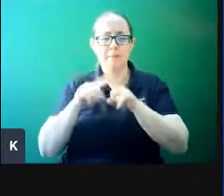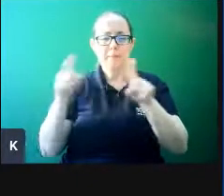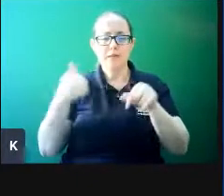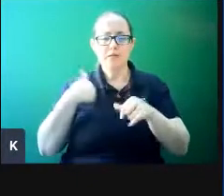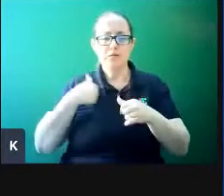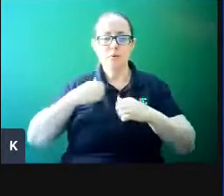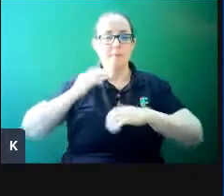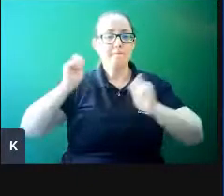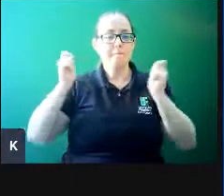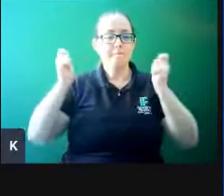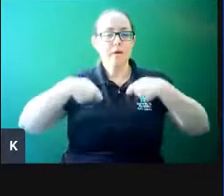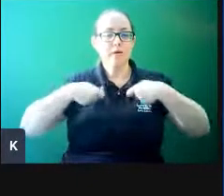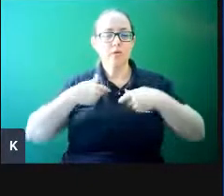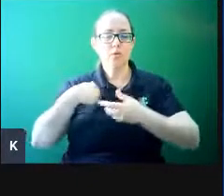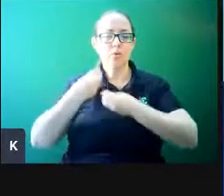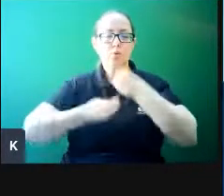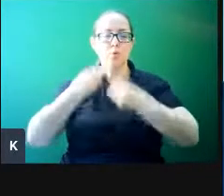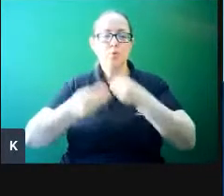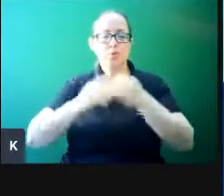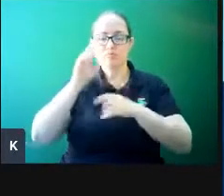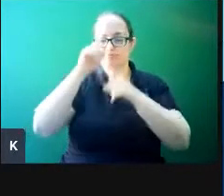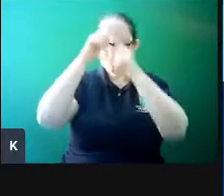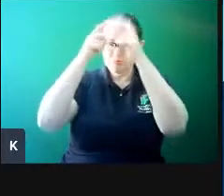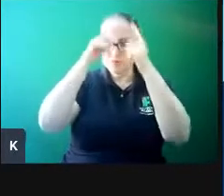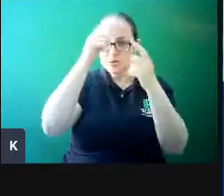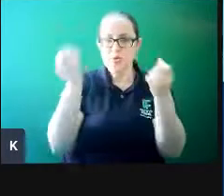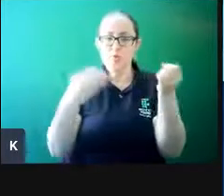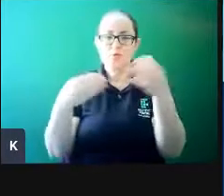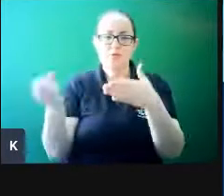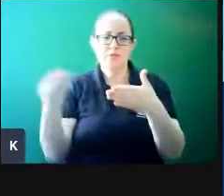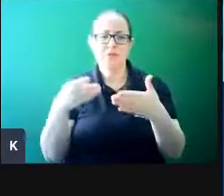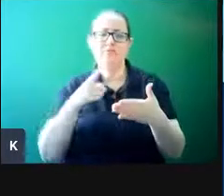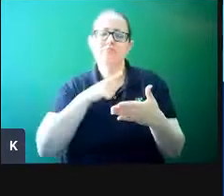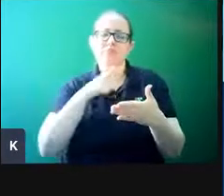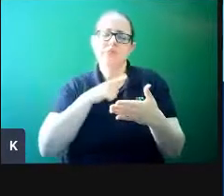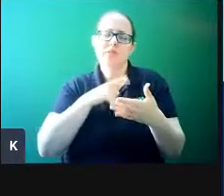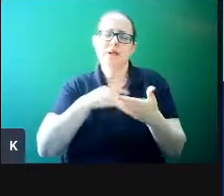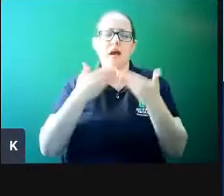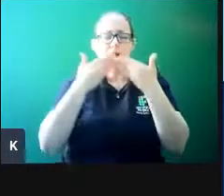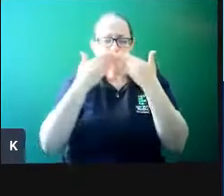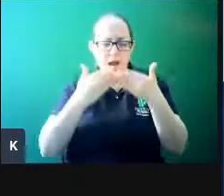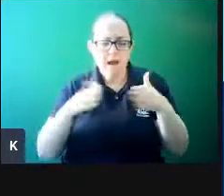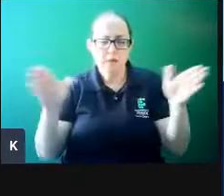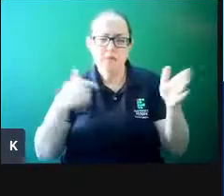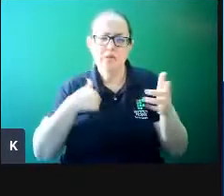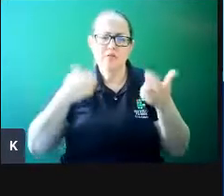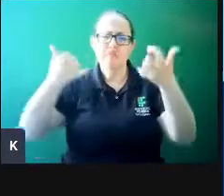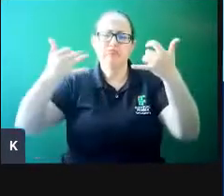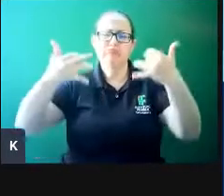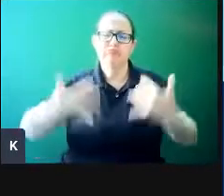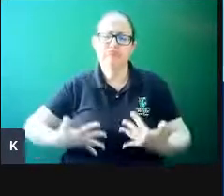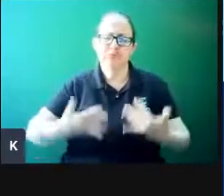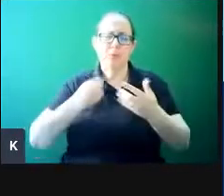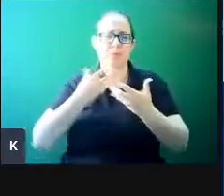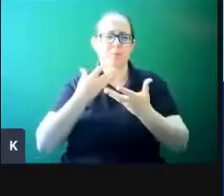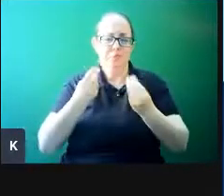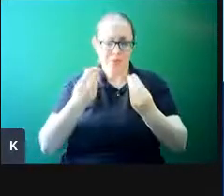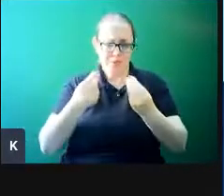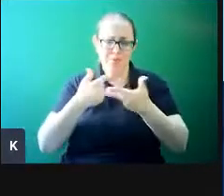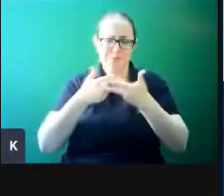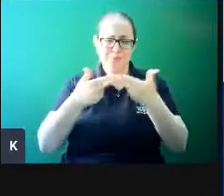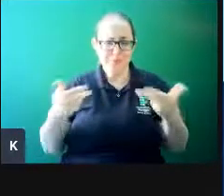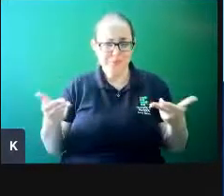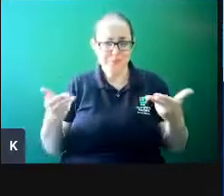para desenvolver o meu comportamento inovador. Claro, são conceitos muito amplos, eu sei que estou falando de um monte de coisa aqui, mas a ideia é